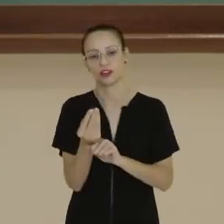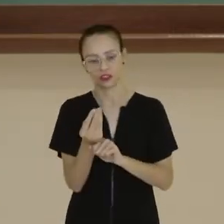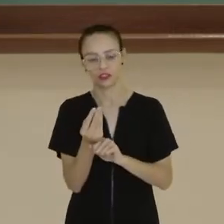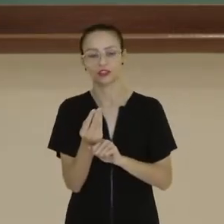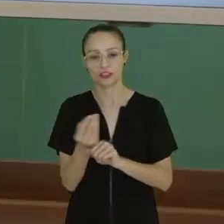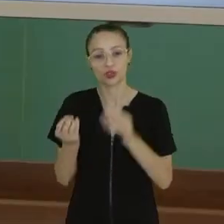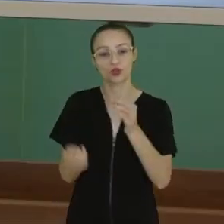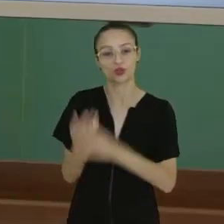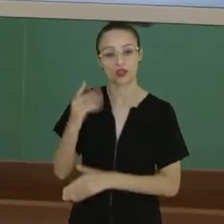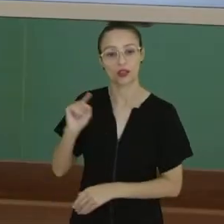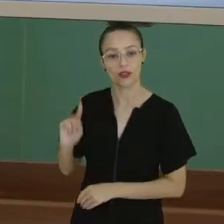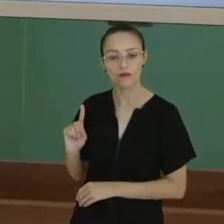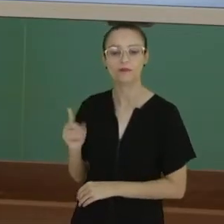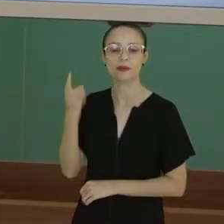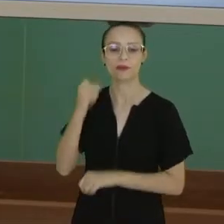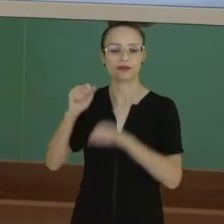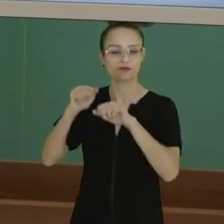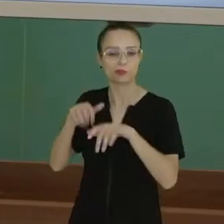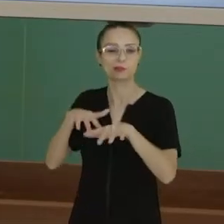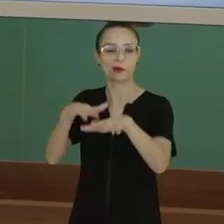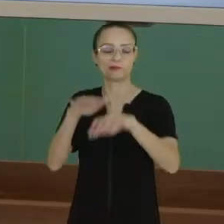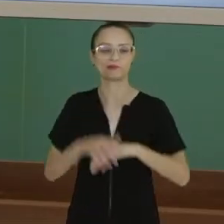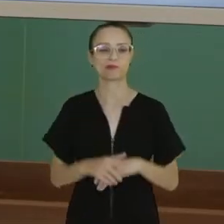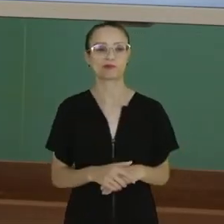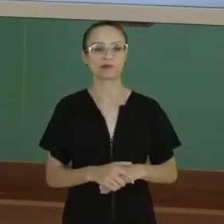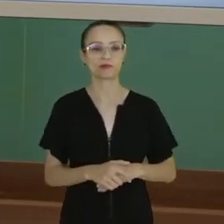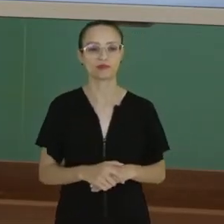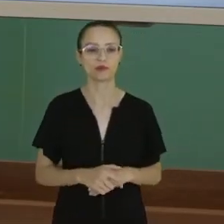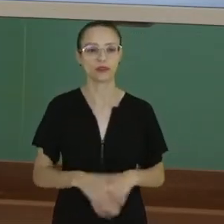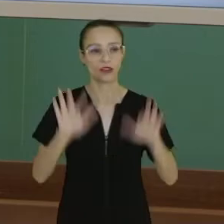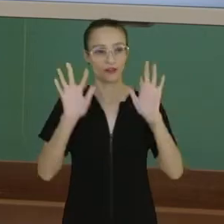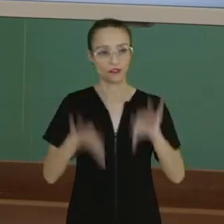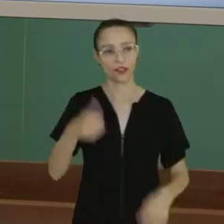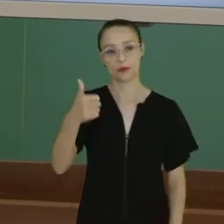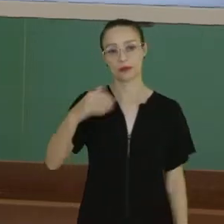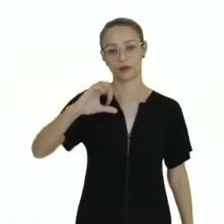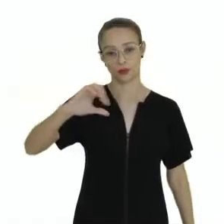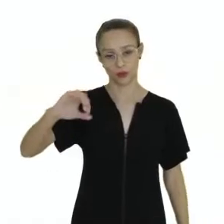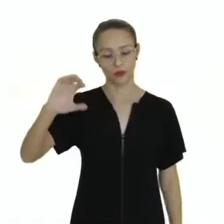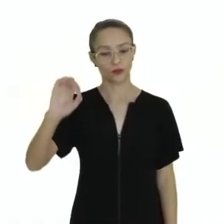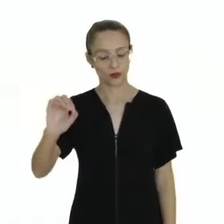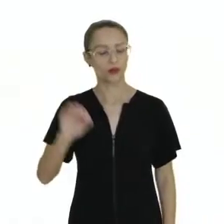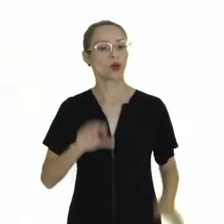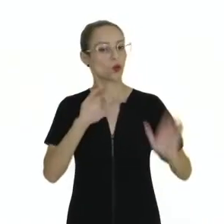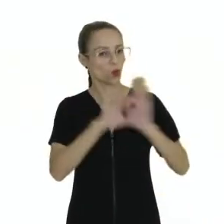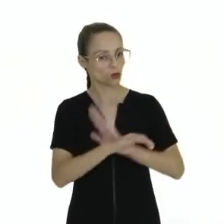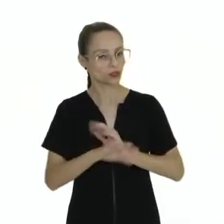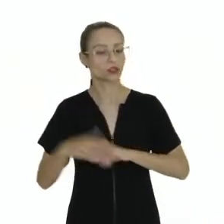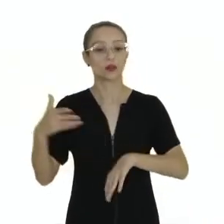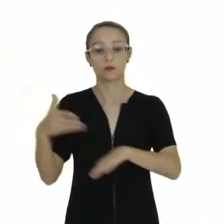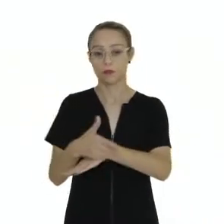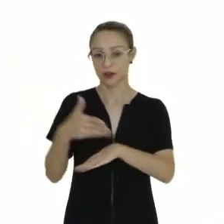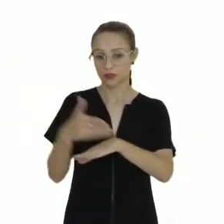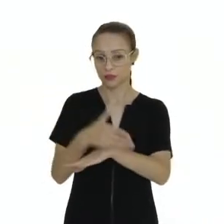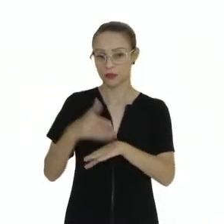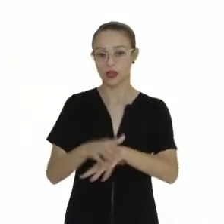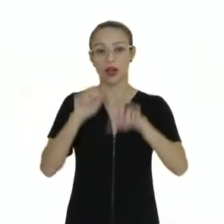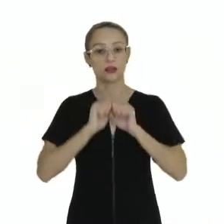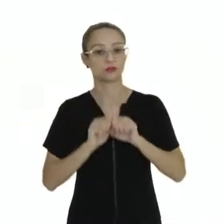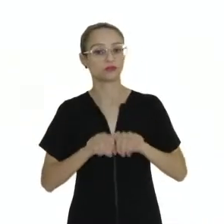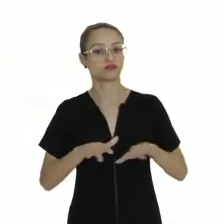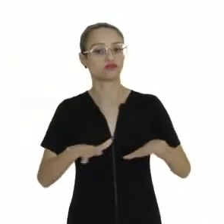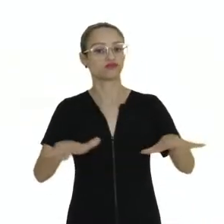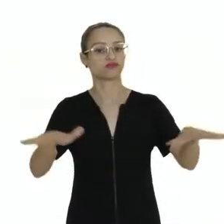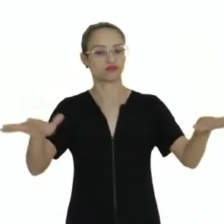vanguardas. No final de 1990, os conceitos de participação têm sido expandidos por uma